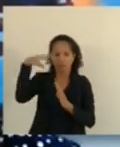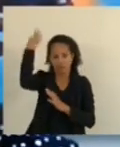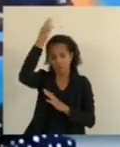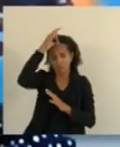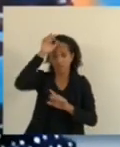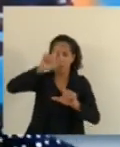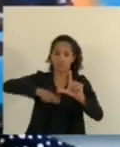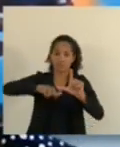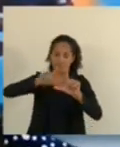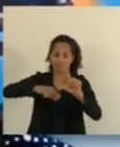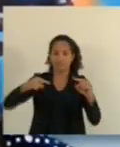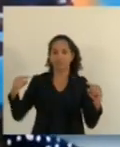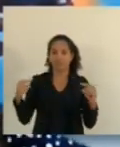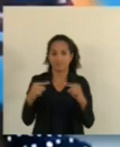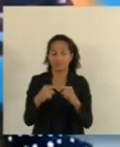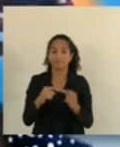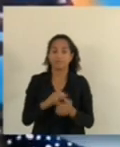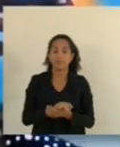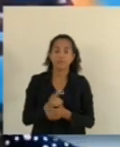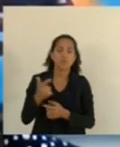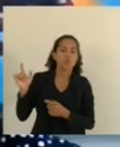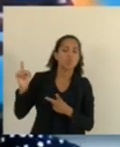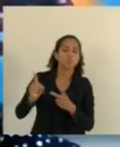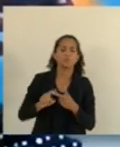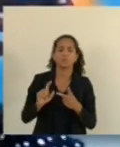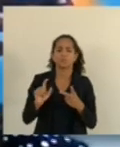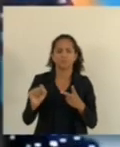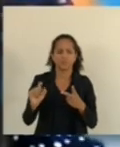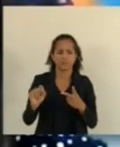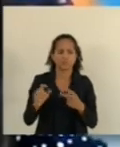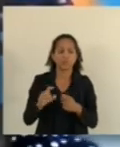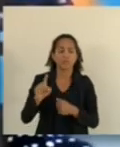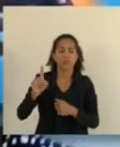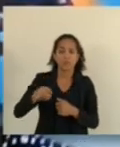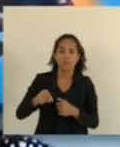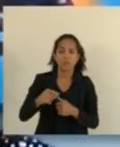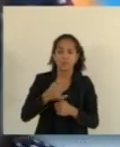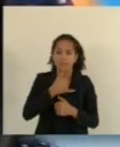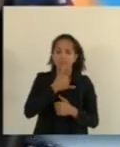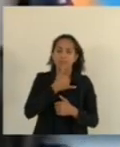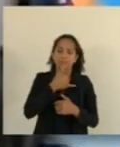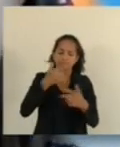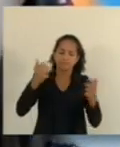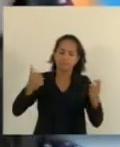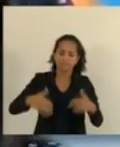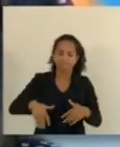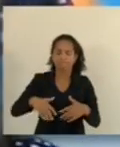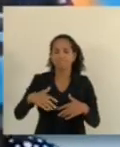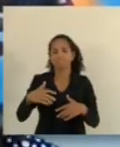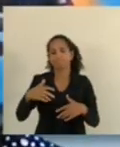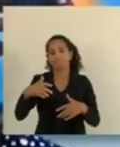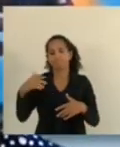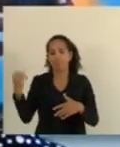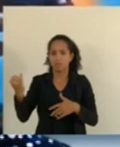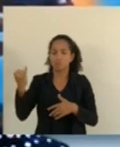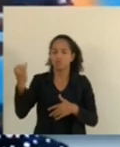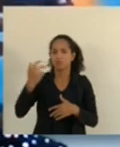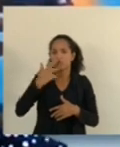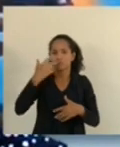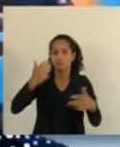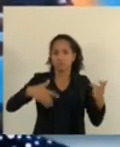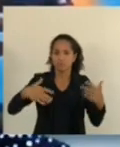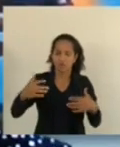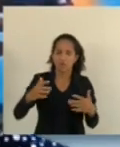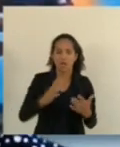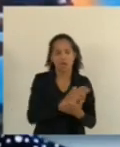Letras. O outro fato é um fato triste. Falamos de uma coisa importante, uma coisa histórica, de uma coisa